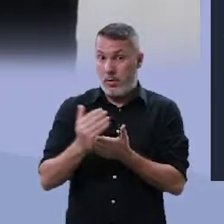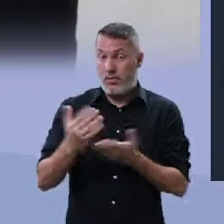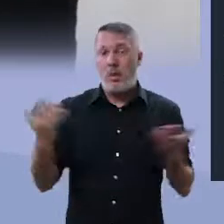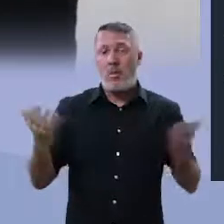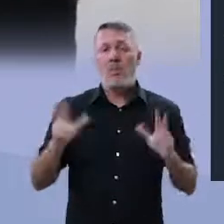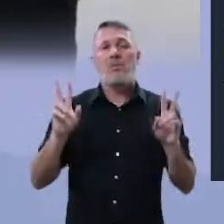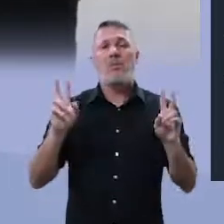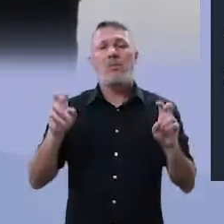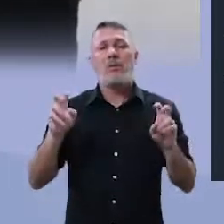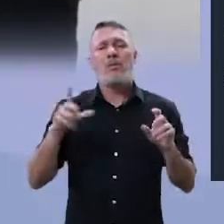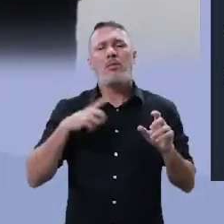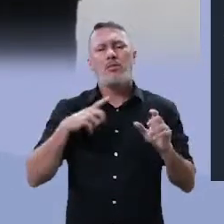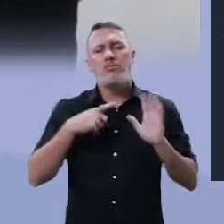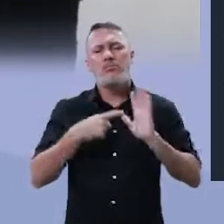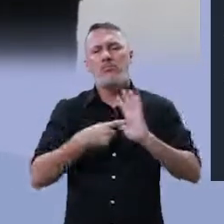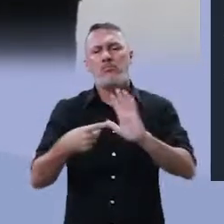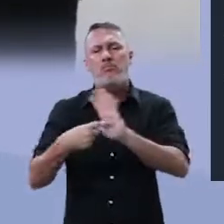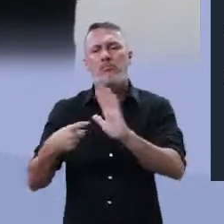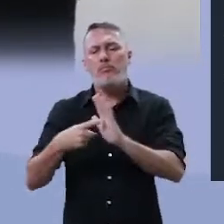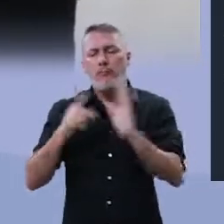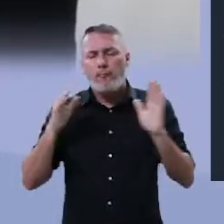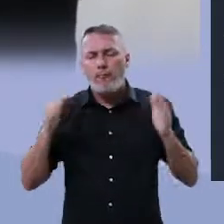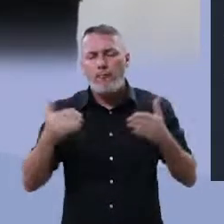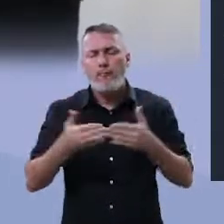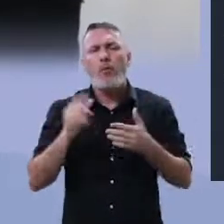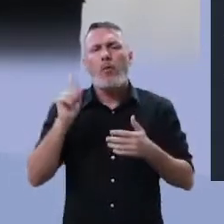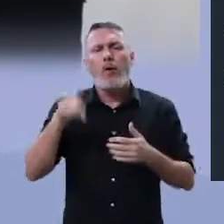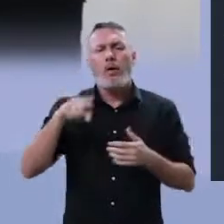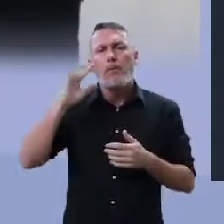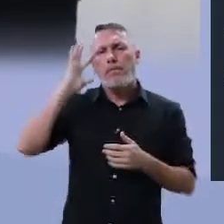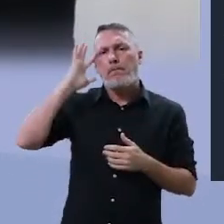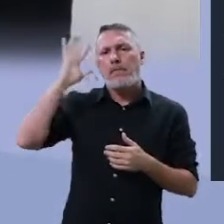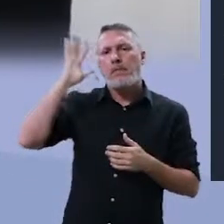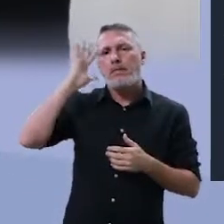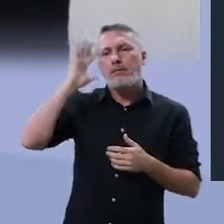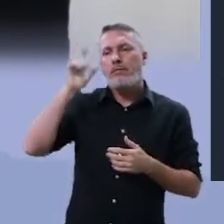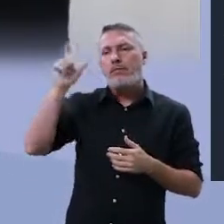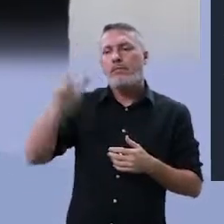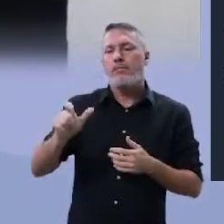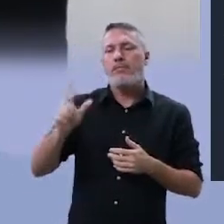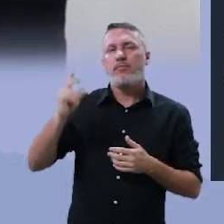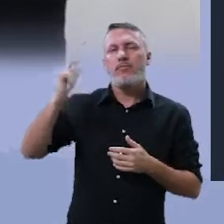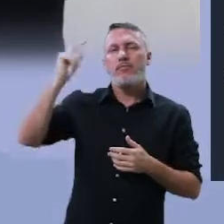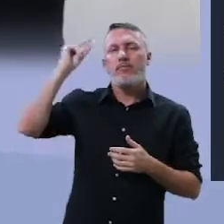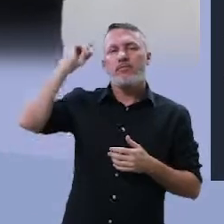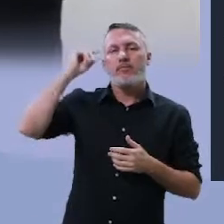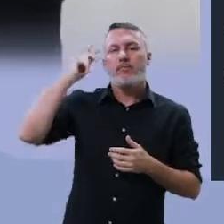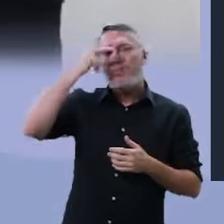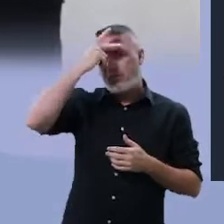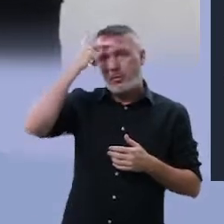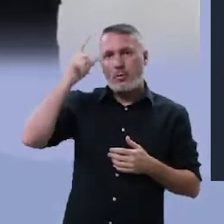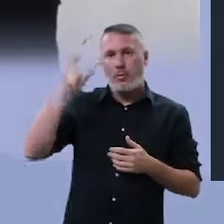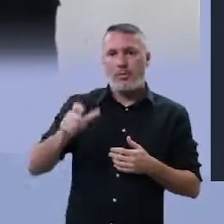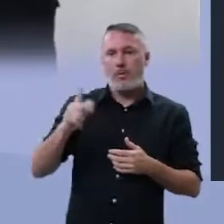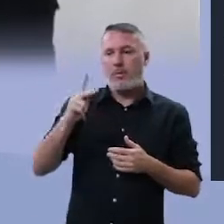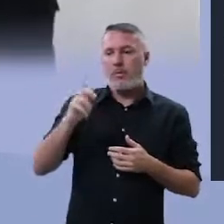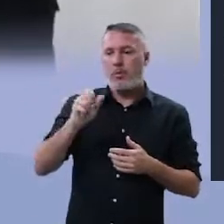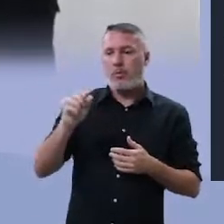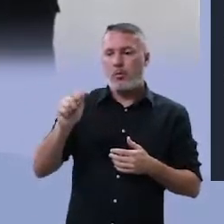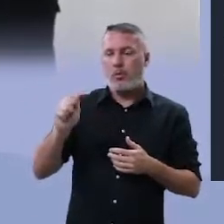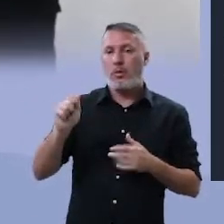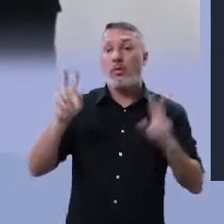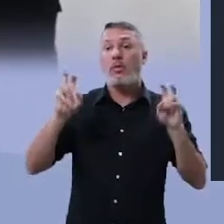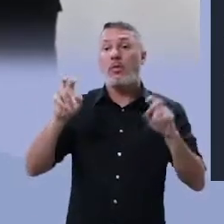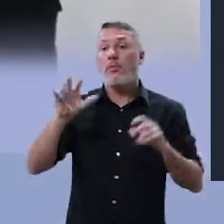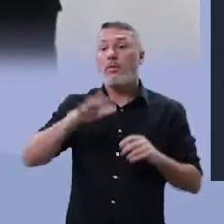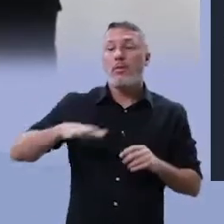trabalho comentando acerca de um pensamento do Fernando Pessoa sobre a literatura.